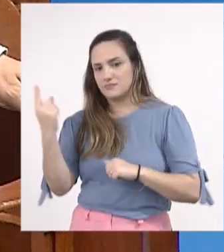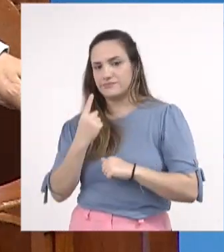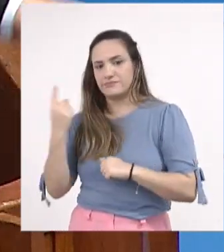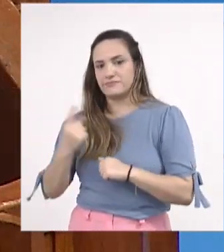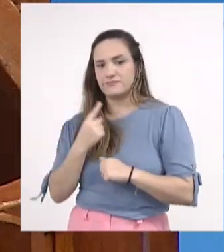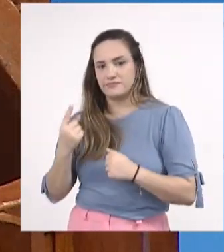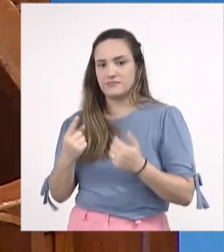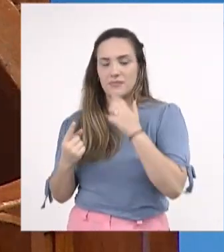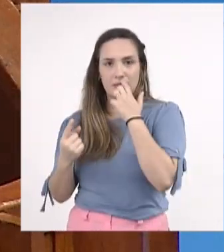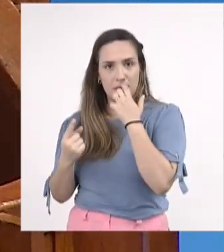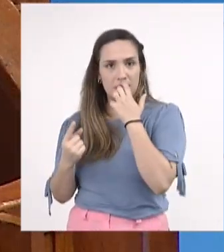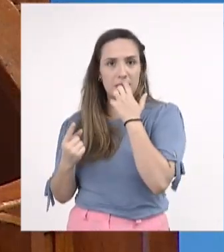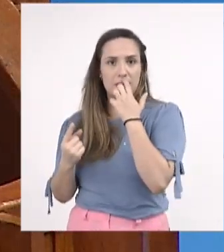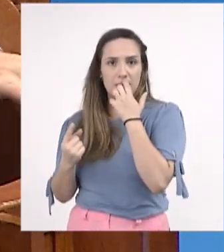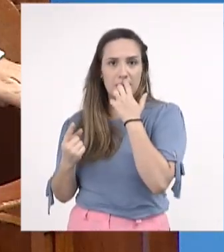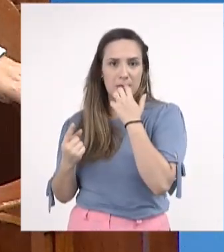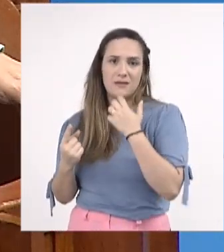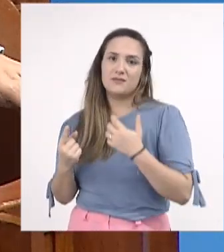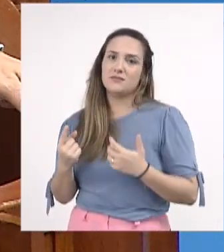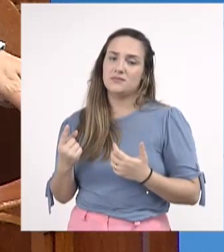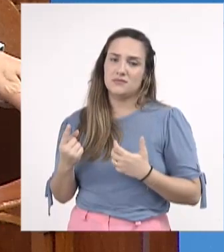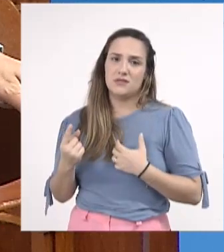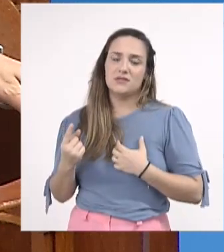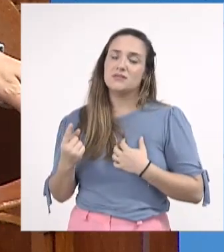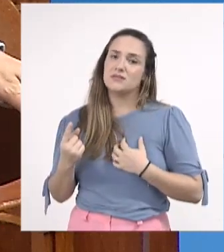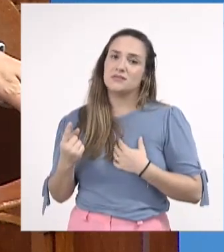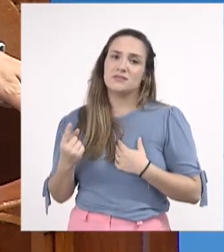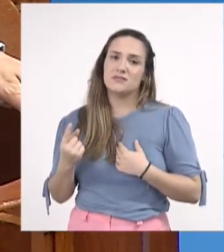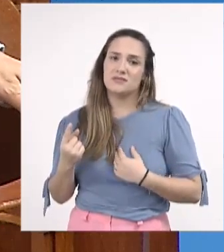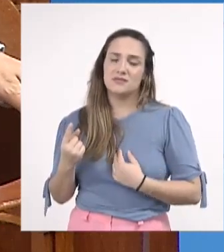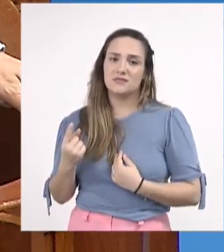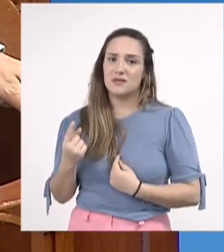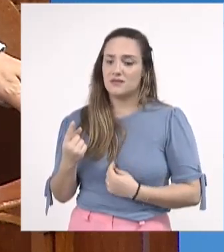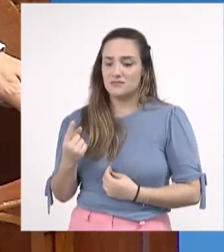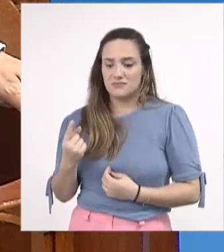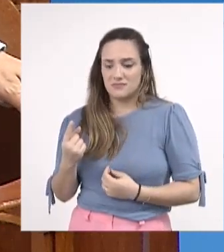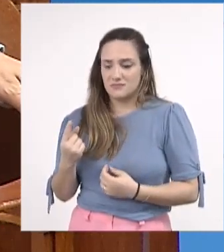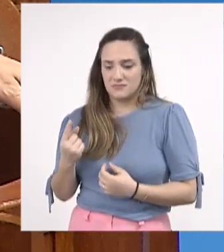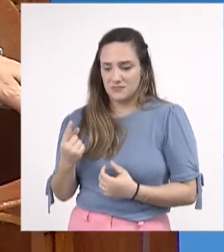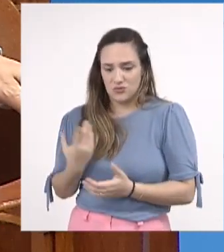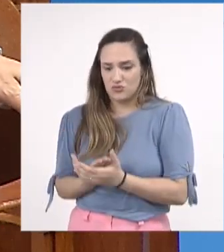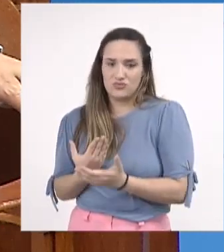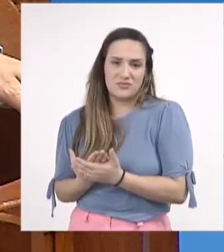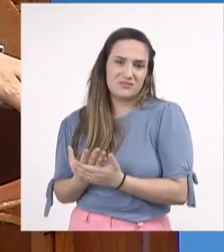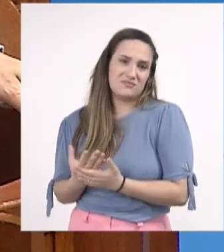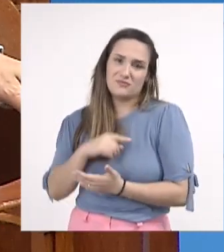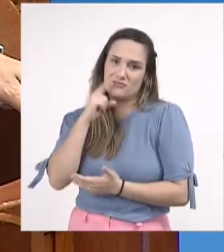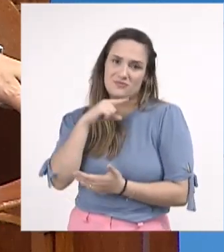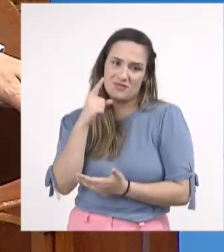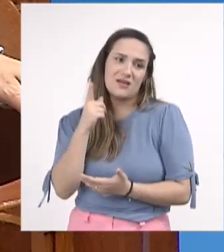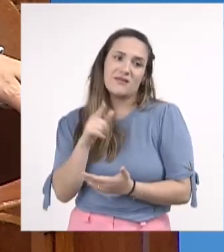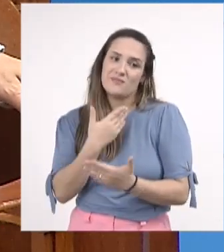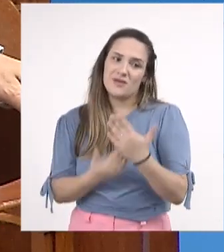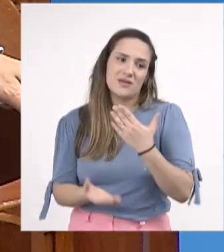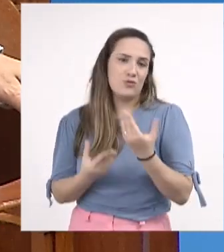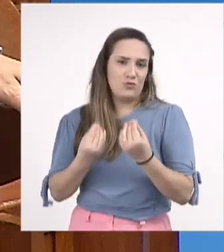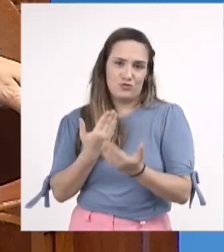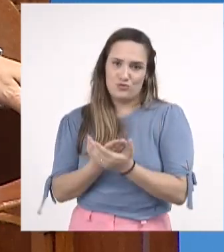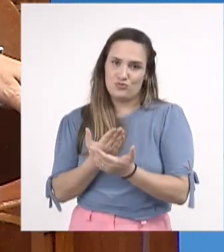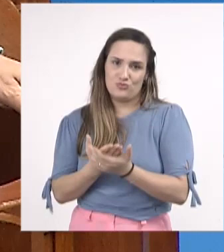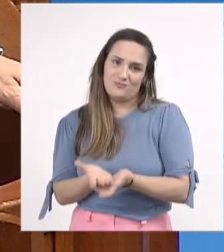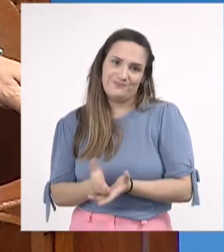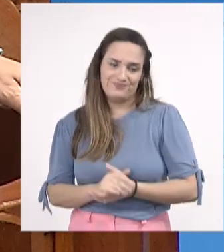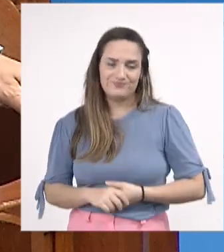Então, houve uma defasagem na aprendizagem dessas crianças nesse período muito grande. Muito grande.